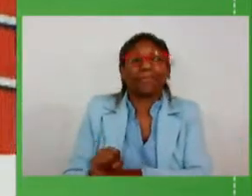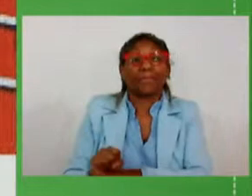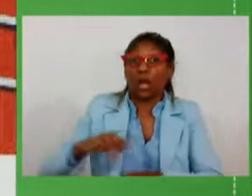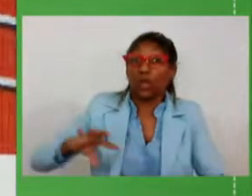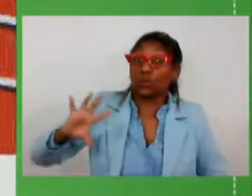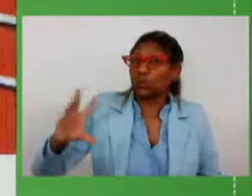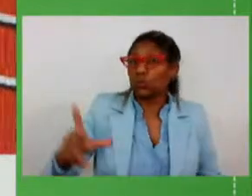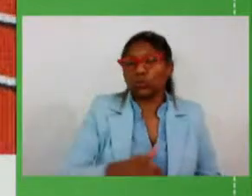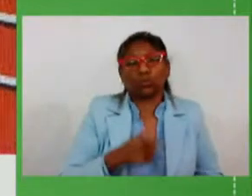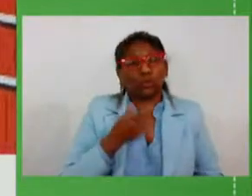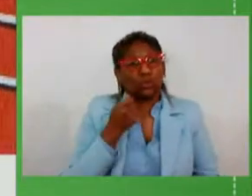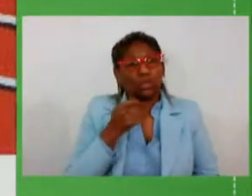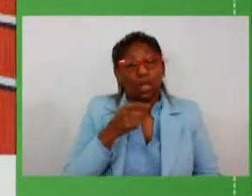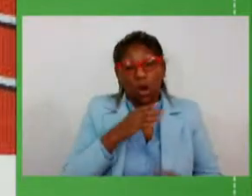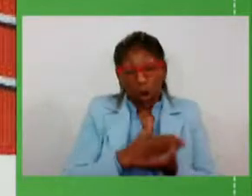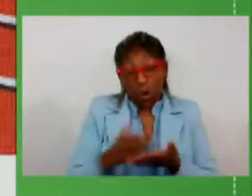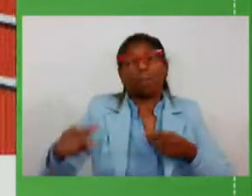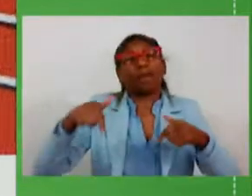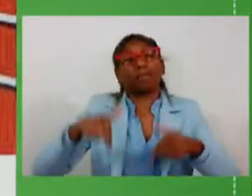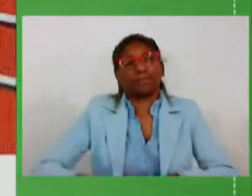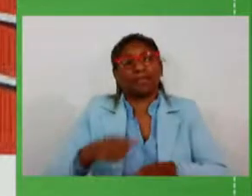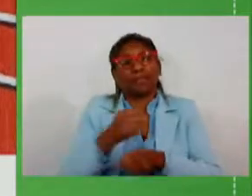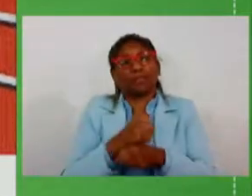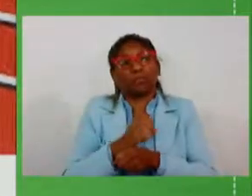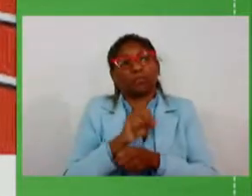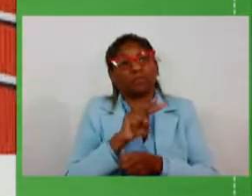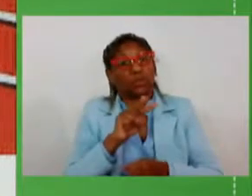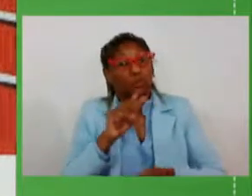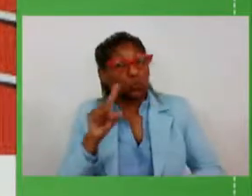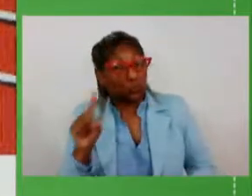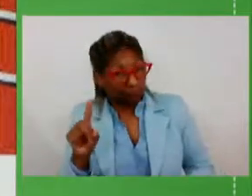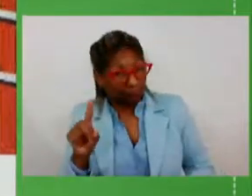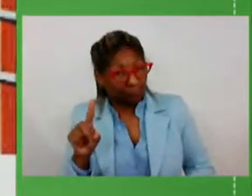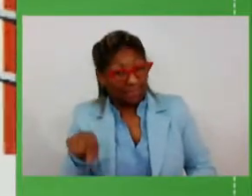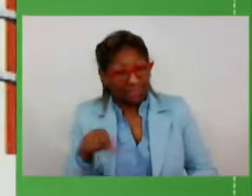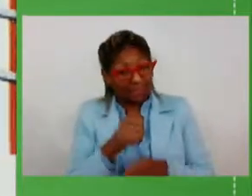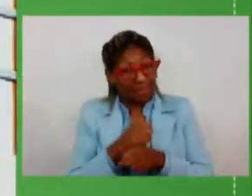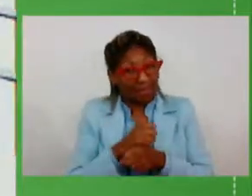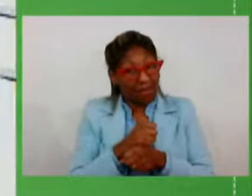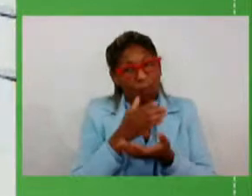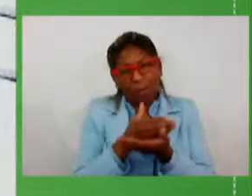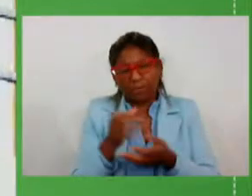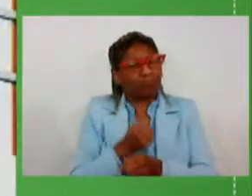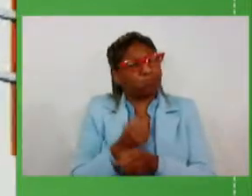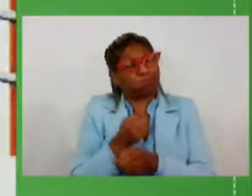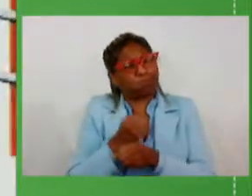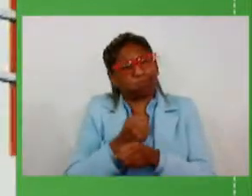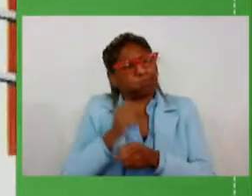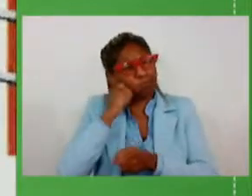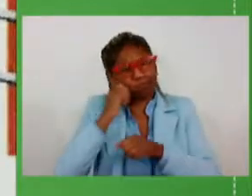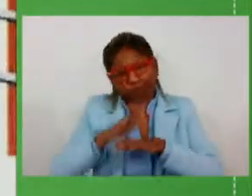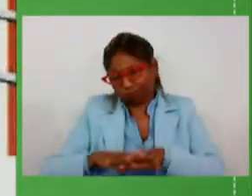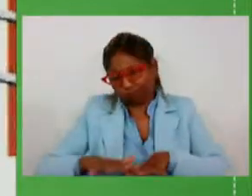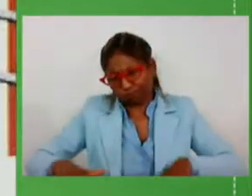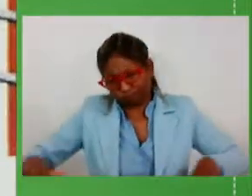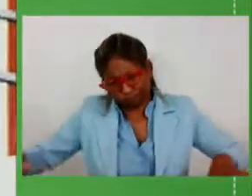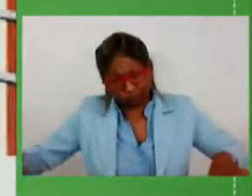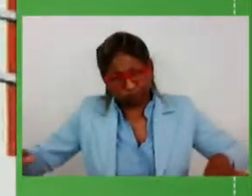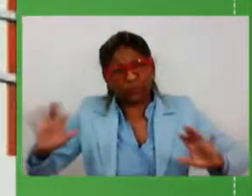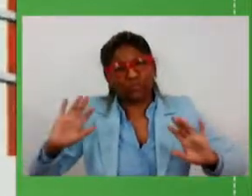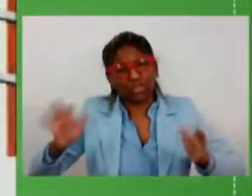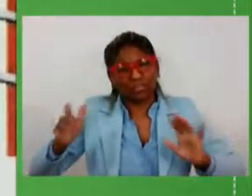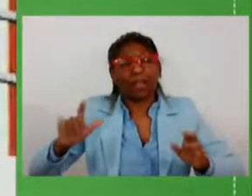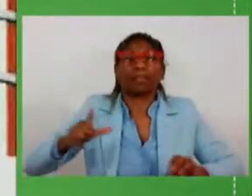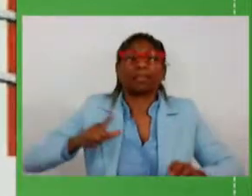acontece já em 2021 já neste ano de 2021 nós vamos ter parte substancial desses recursos